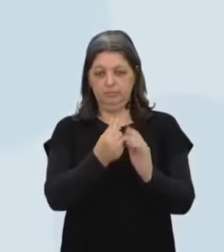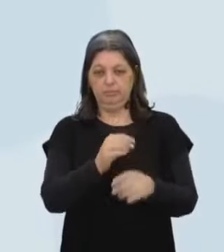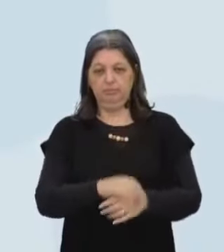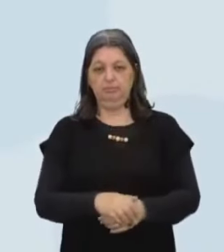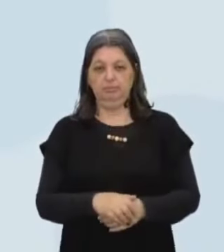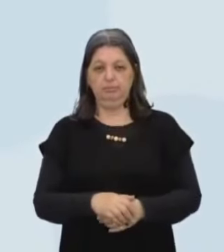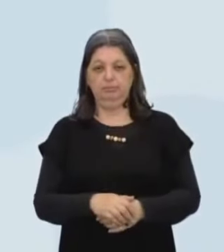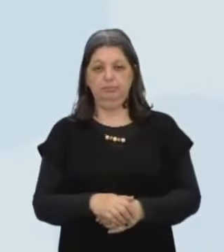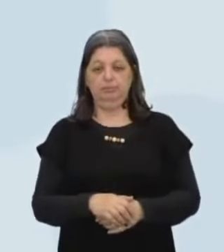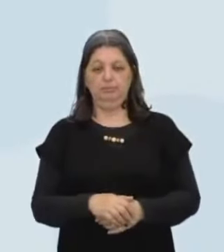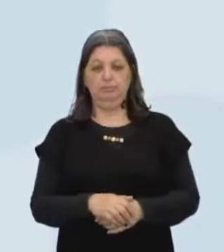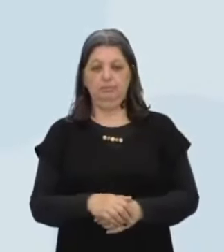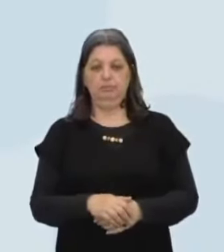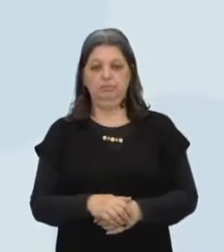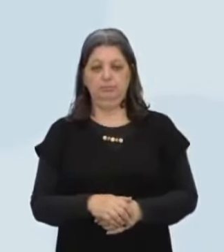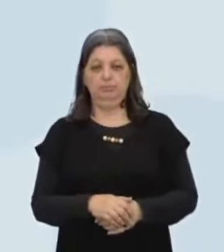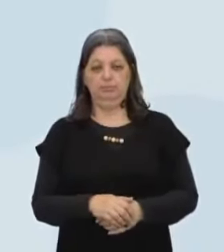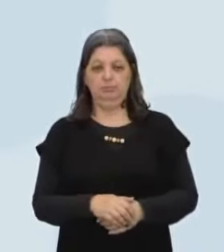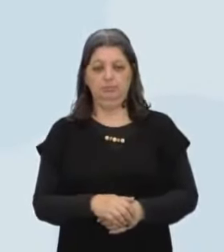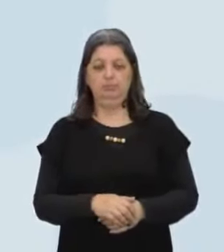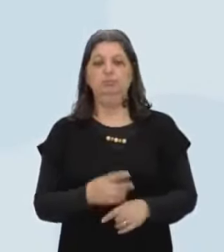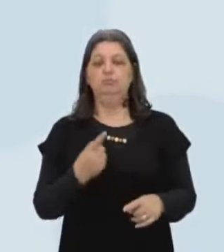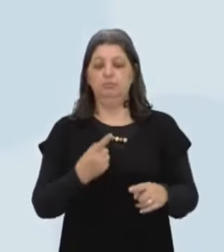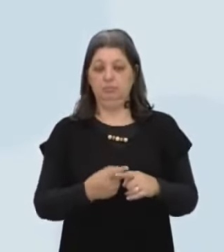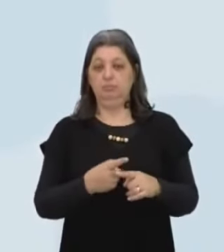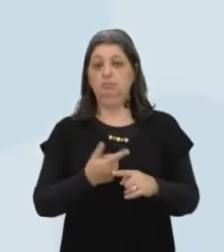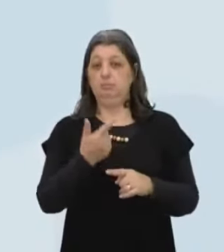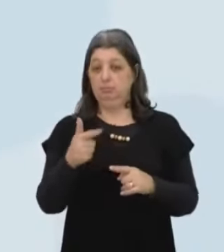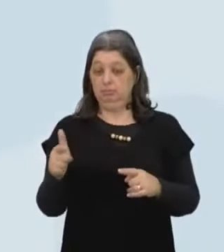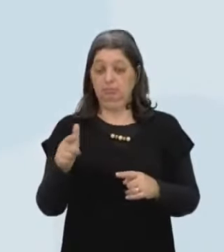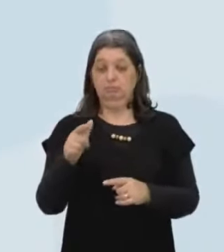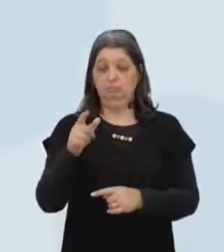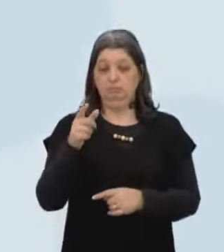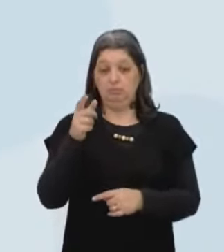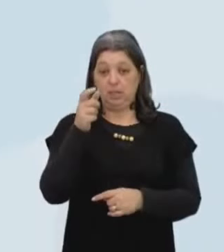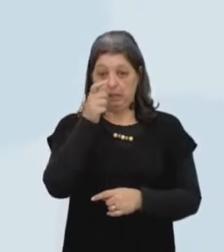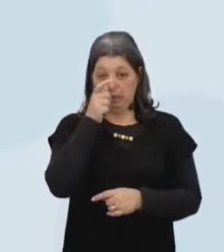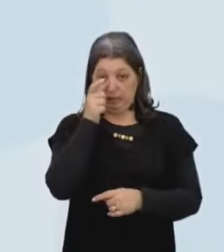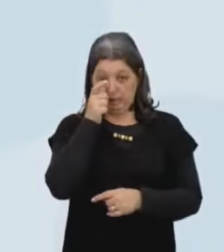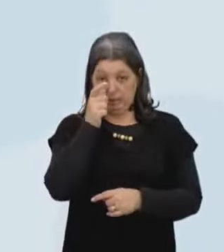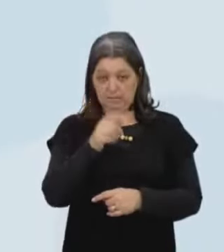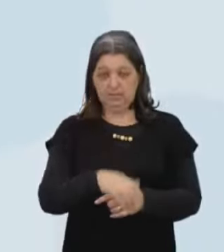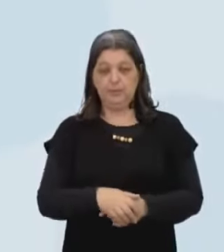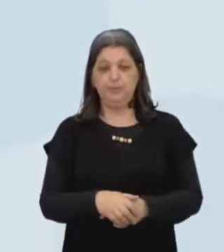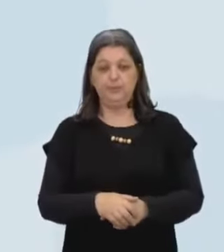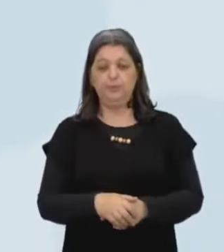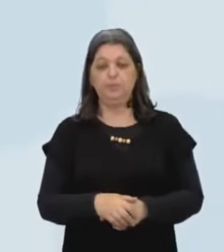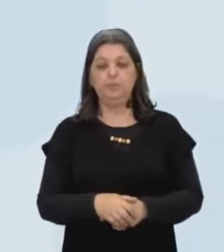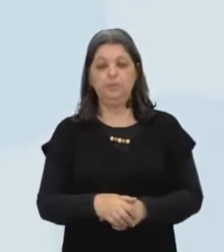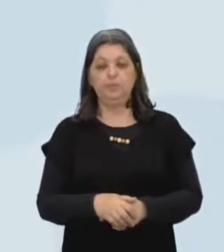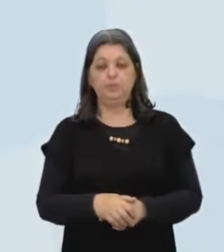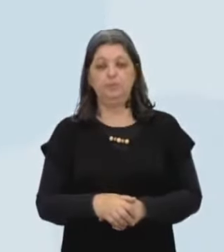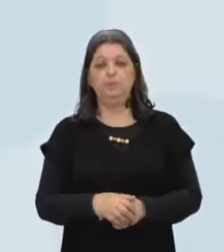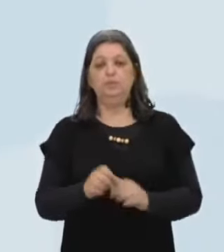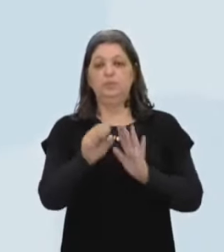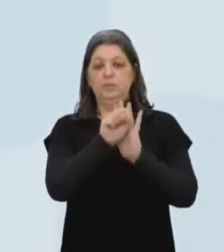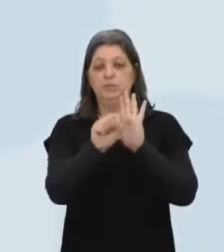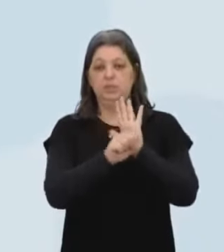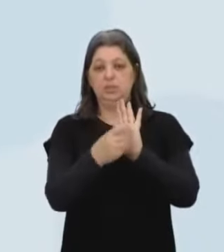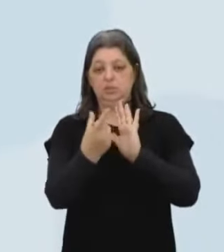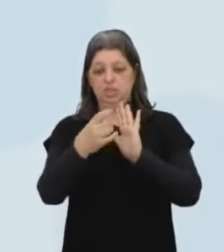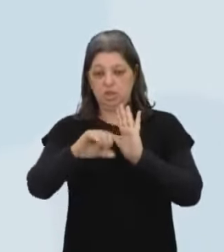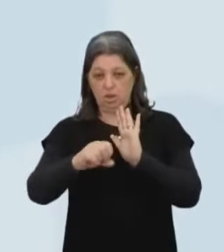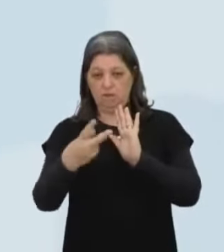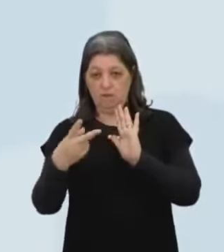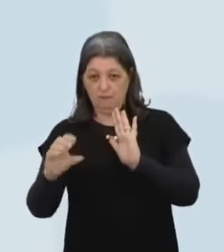Outro toque muito interessante Entre o século XIX e o século